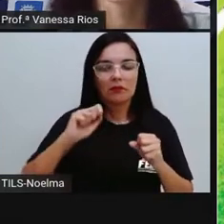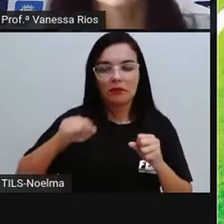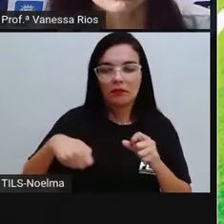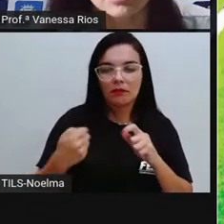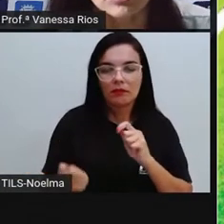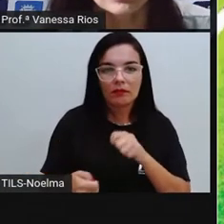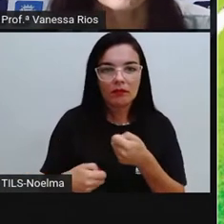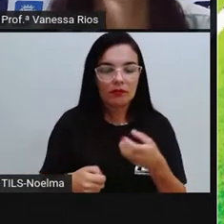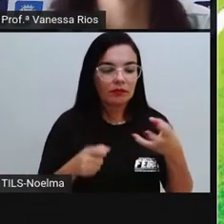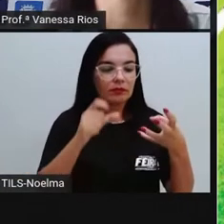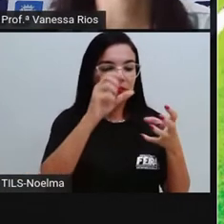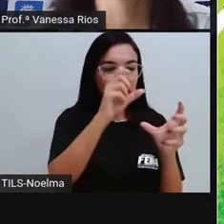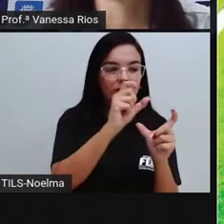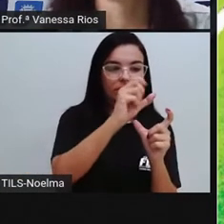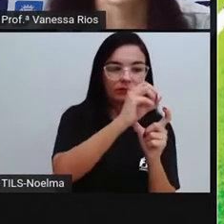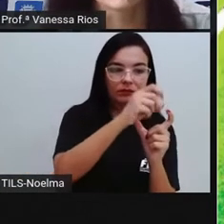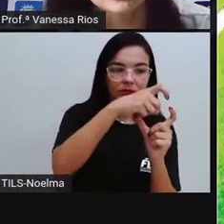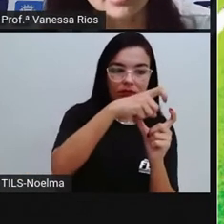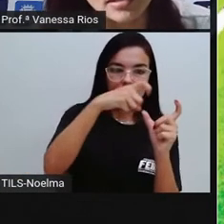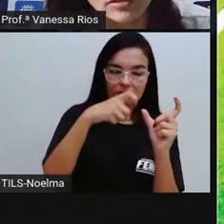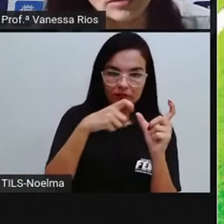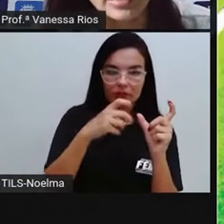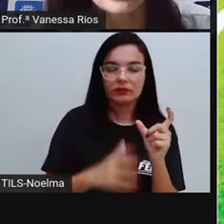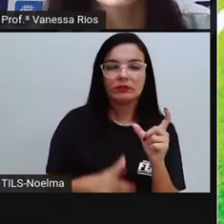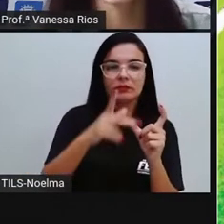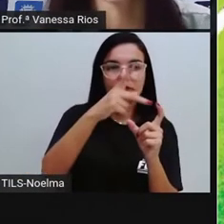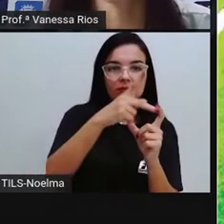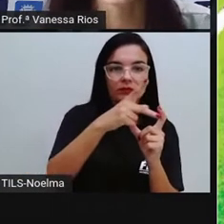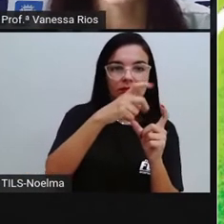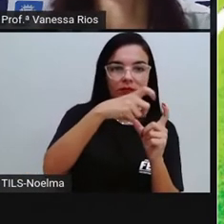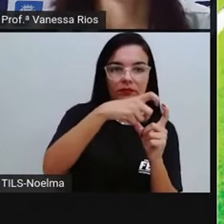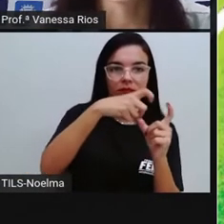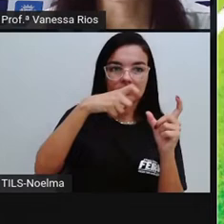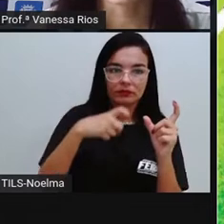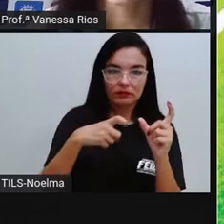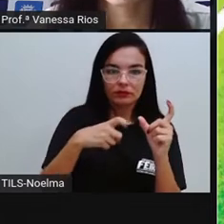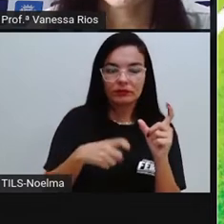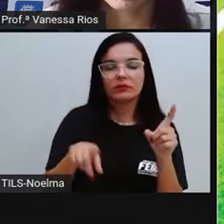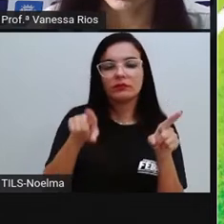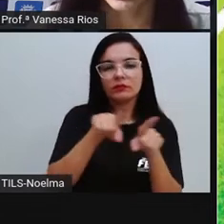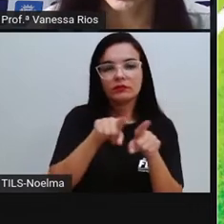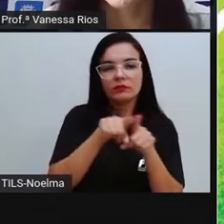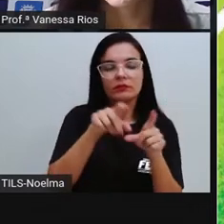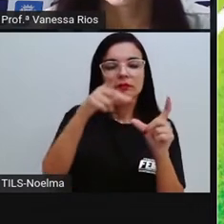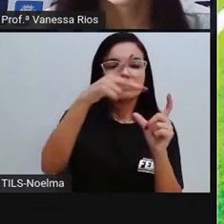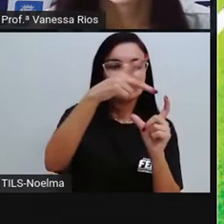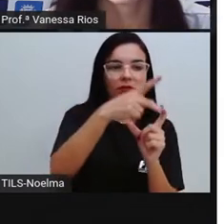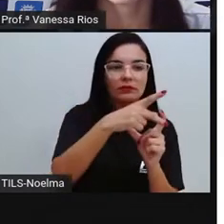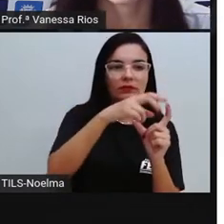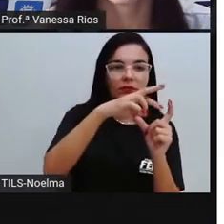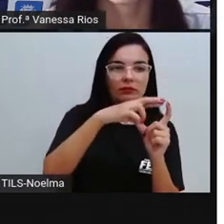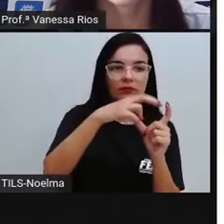oxítona, paroxítona e proparoxítona.